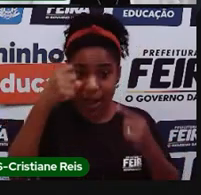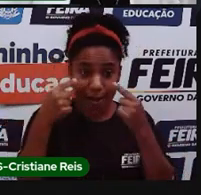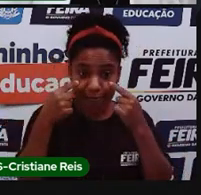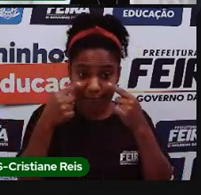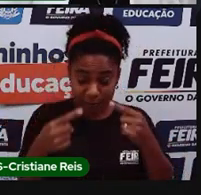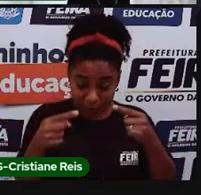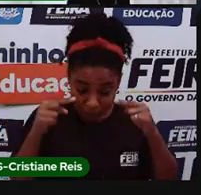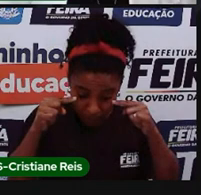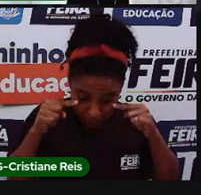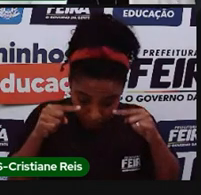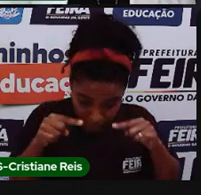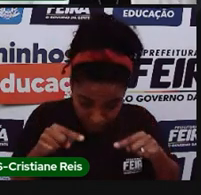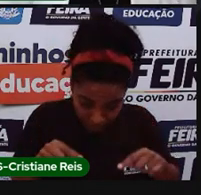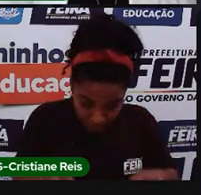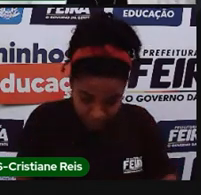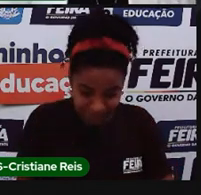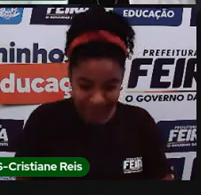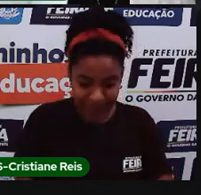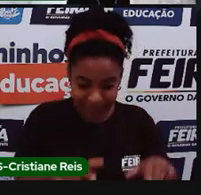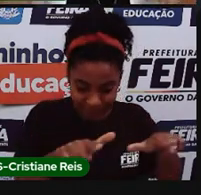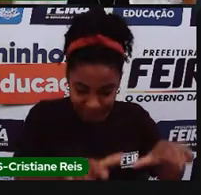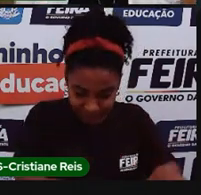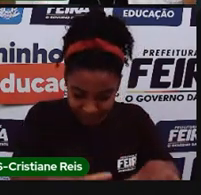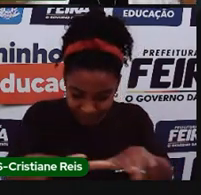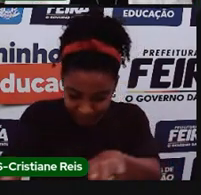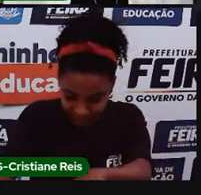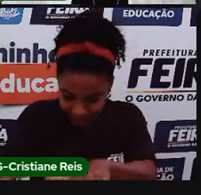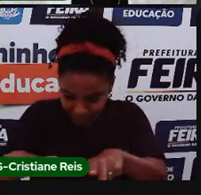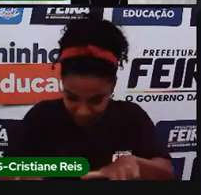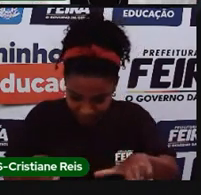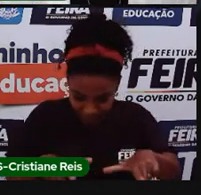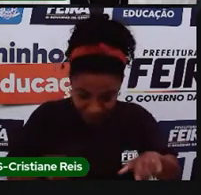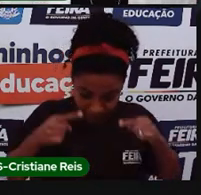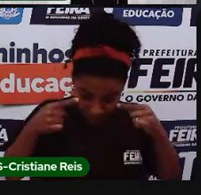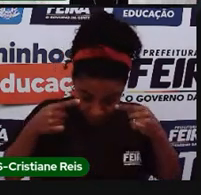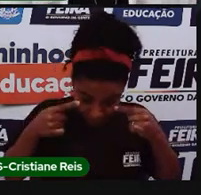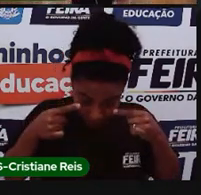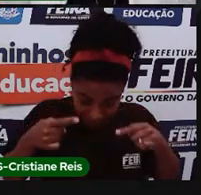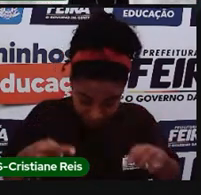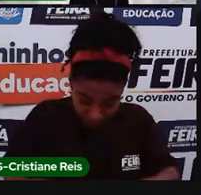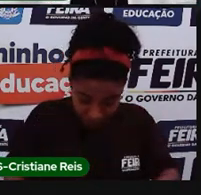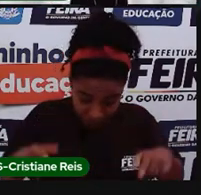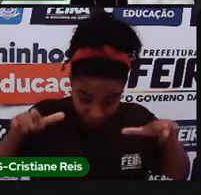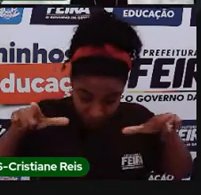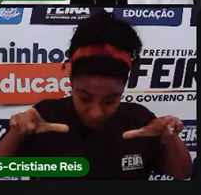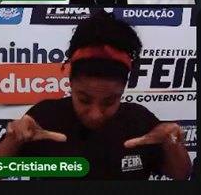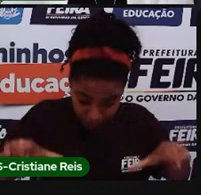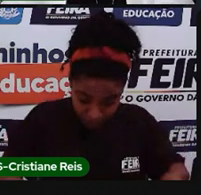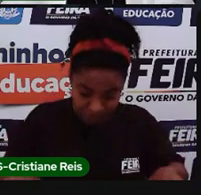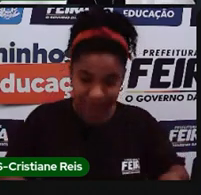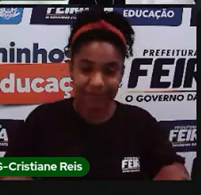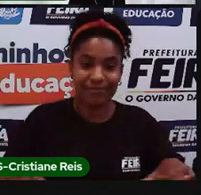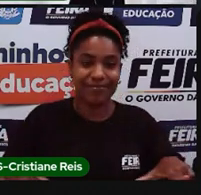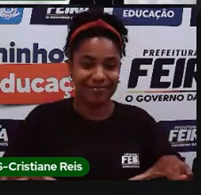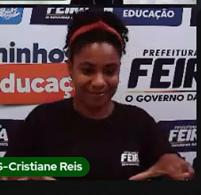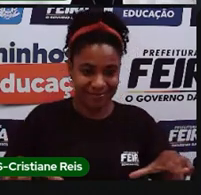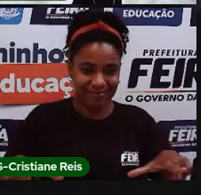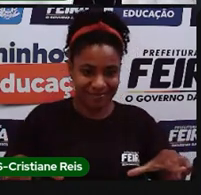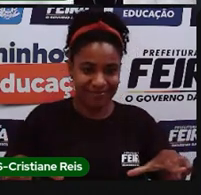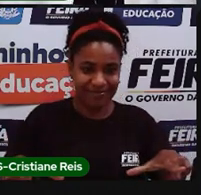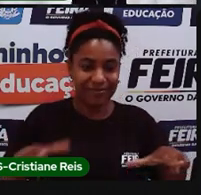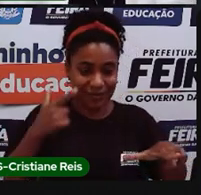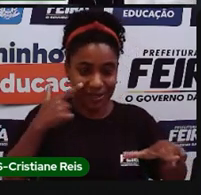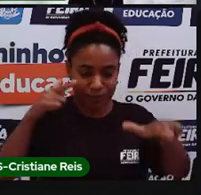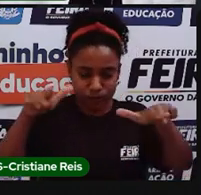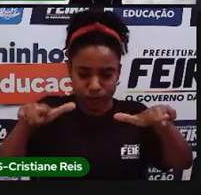vertical. Então, a posição correta para que eu possa estudar o mapa é colocando ele sobre uma superfície